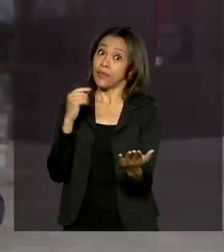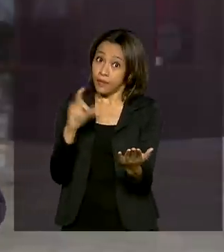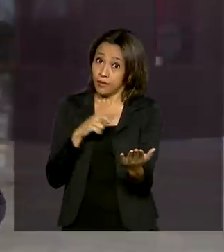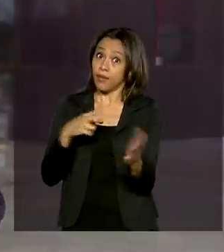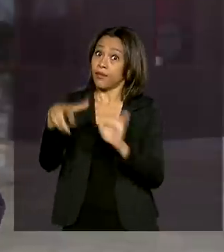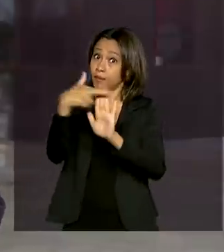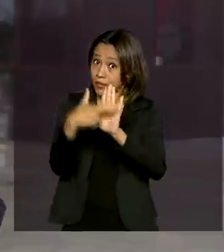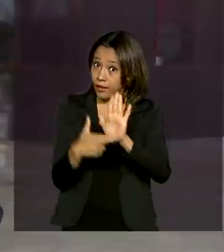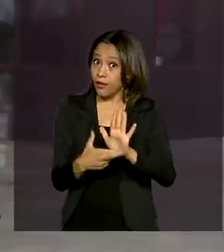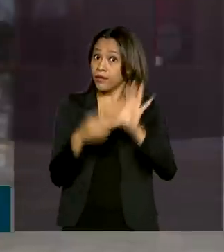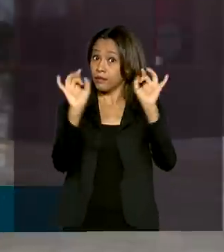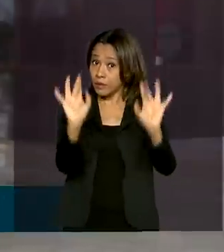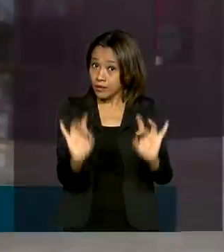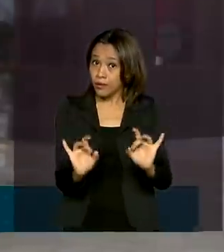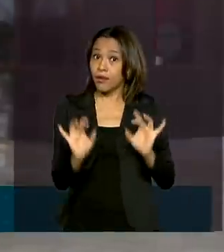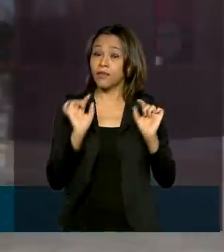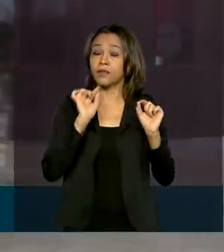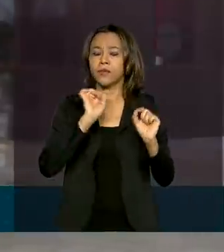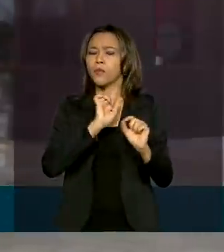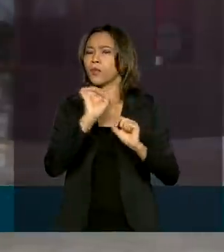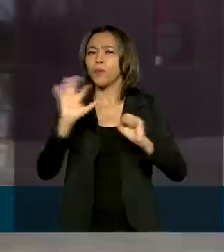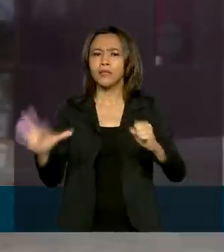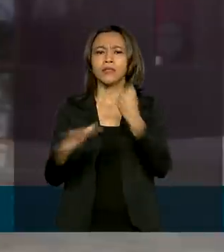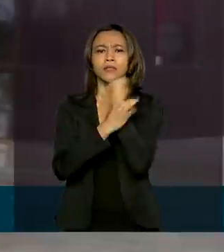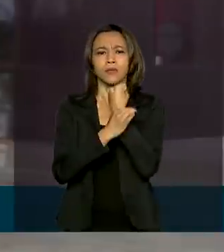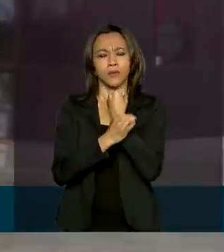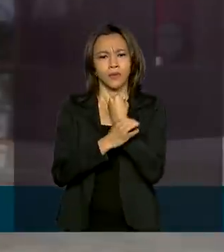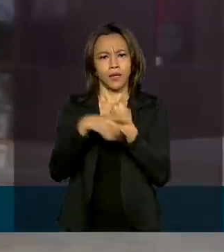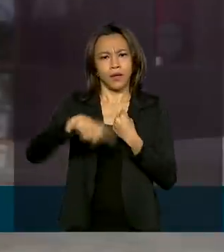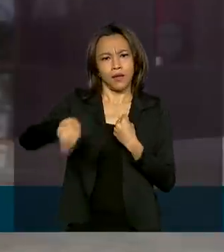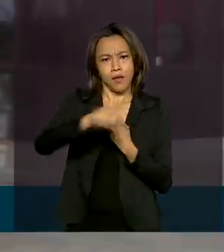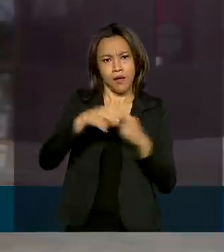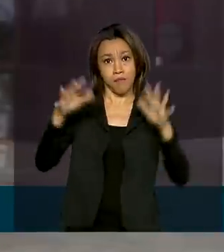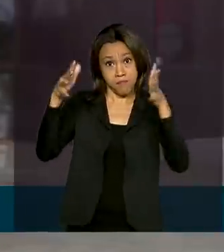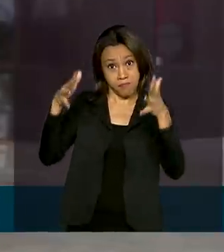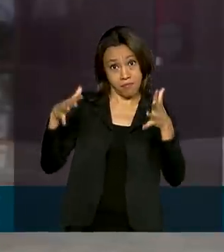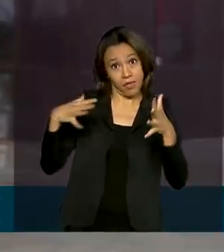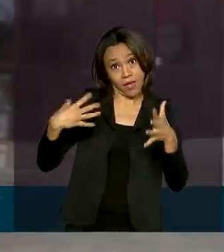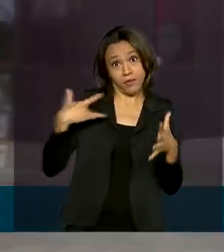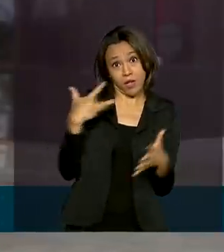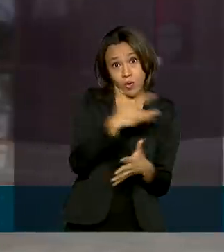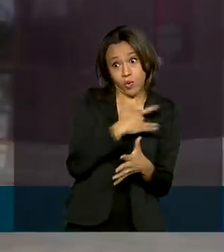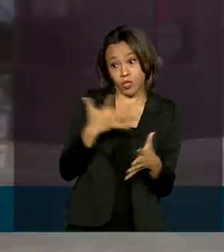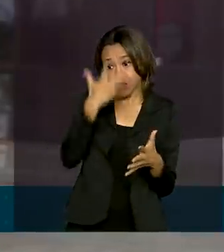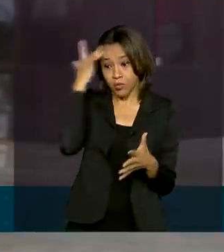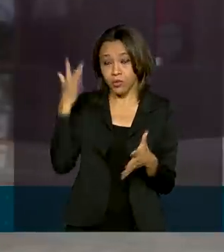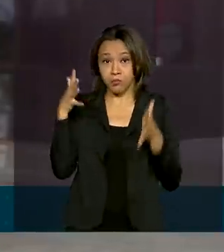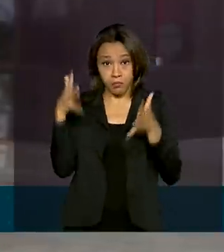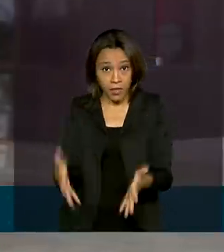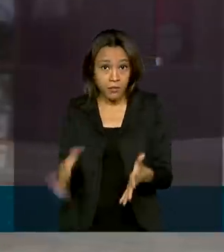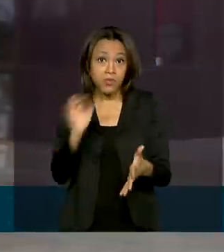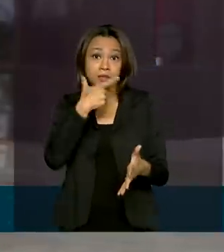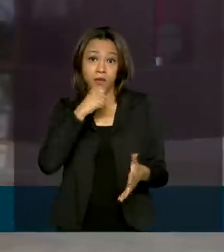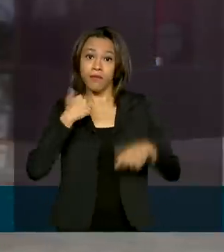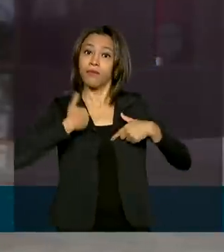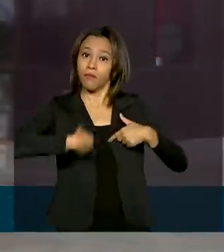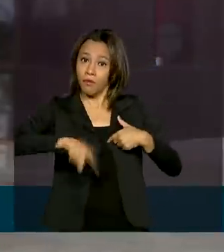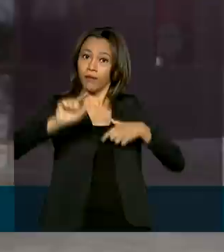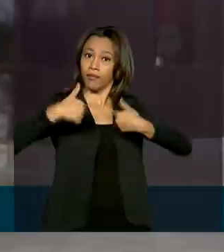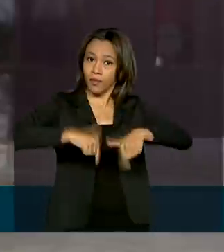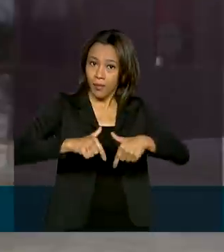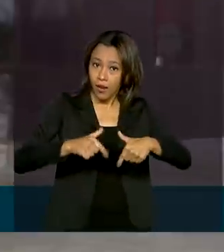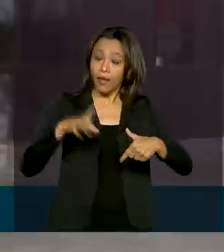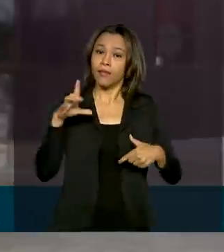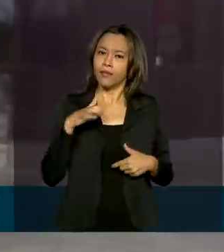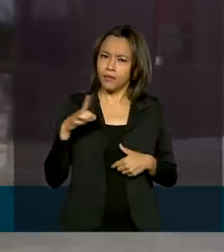especiais para garantir a segurança tanto dos participantes quanto dos aplicadores da prova. O exame prevê temas de ginecologia